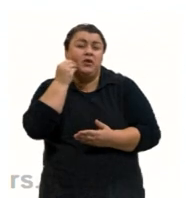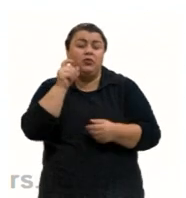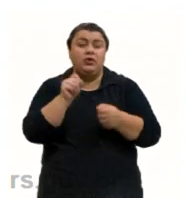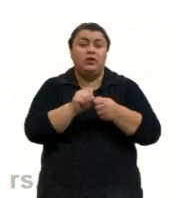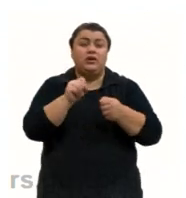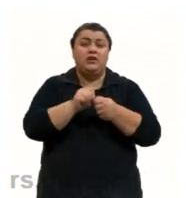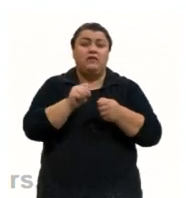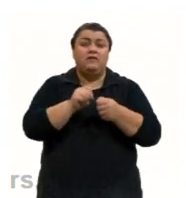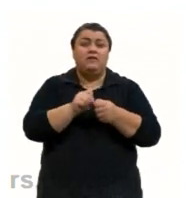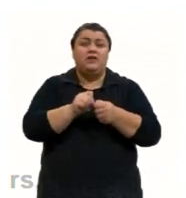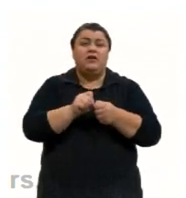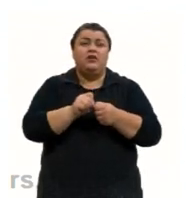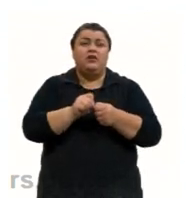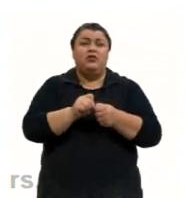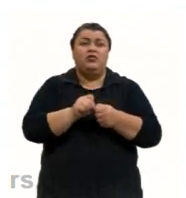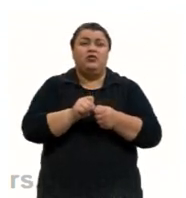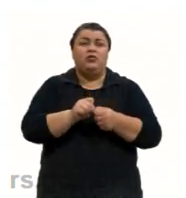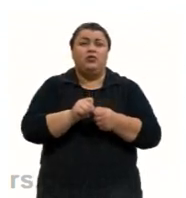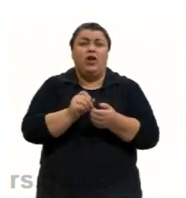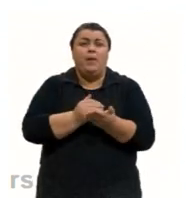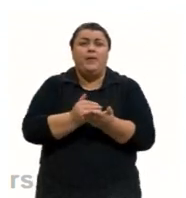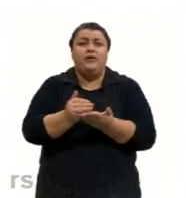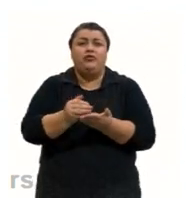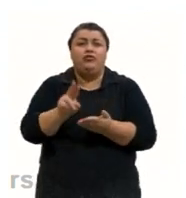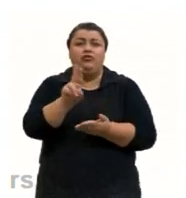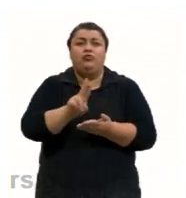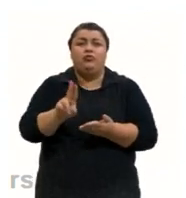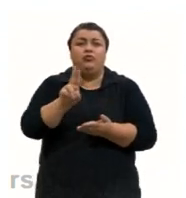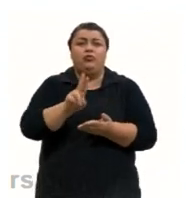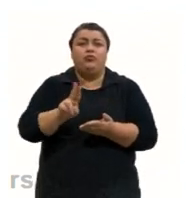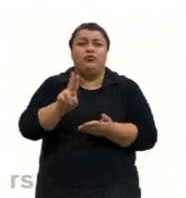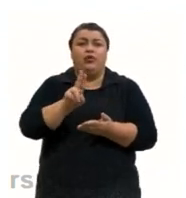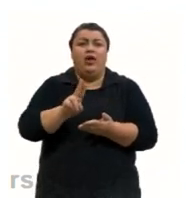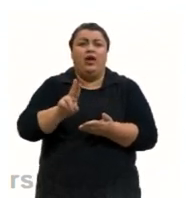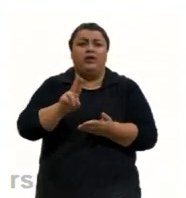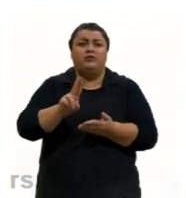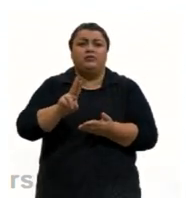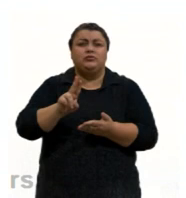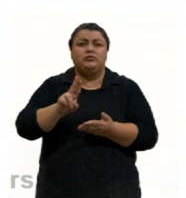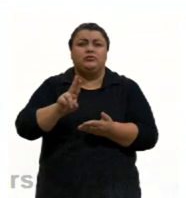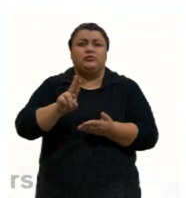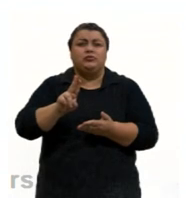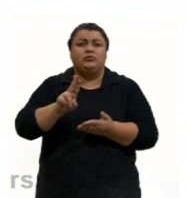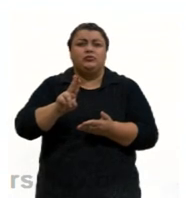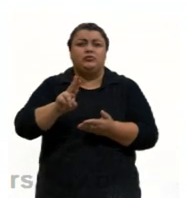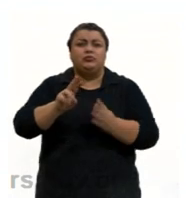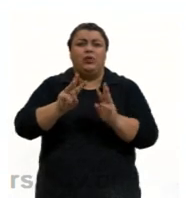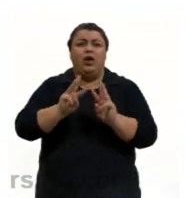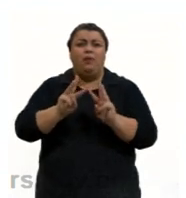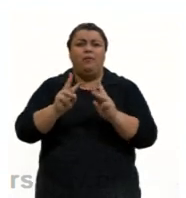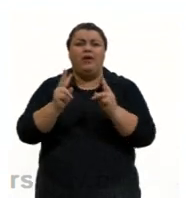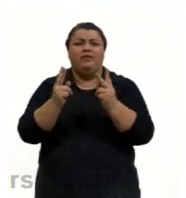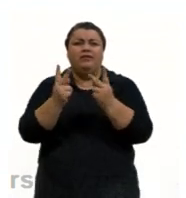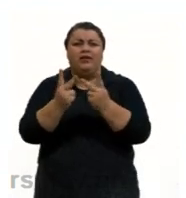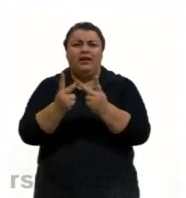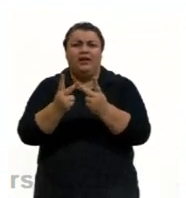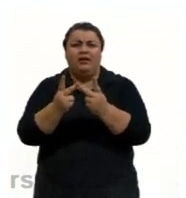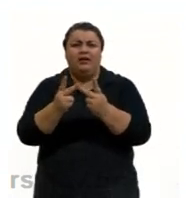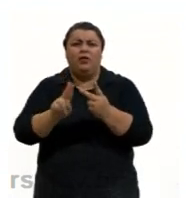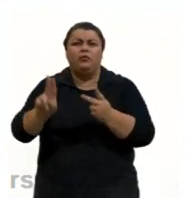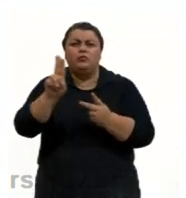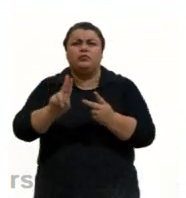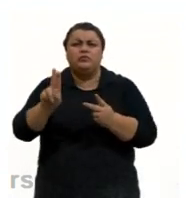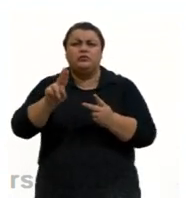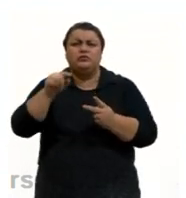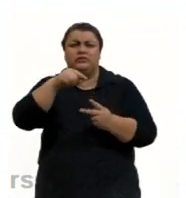catódicos, sendo desviados devido à atração desse polo positivo que ele acreditava, né, que